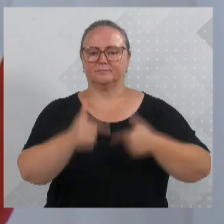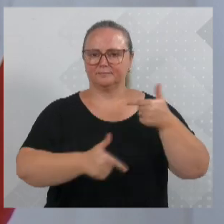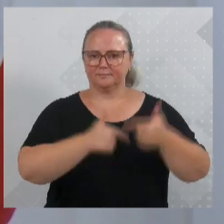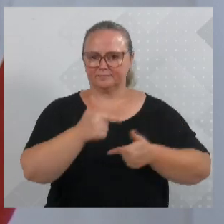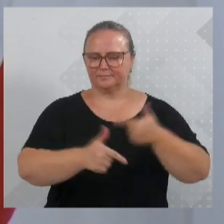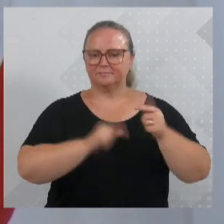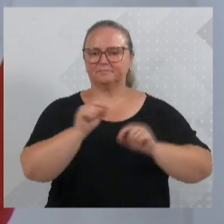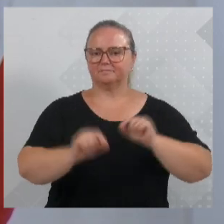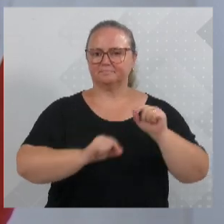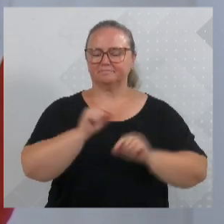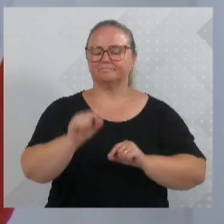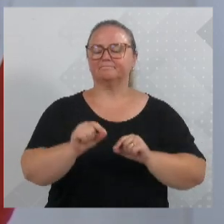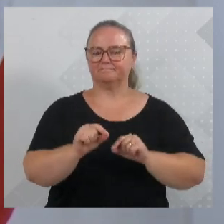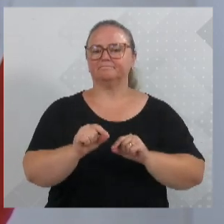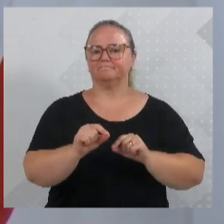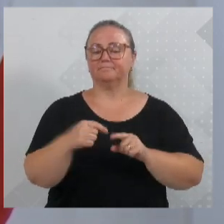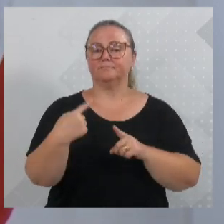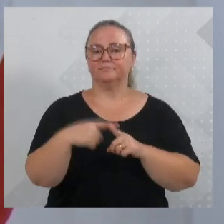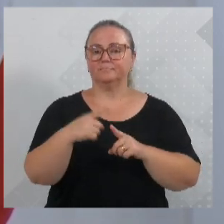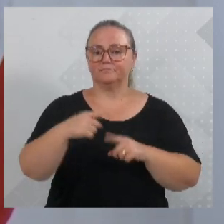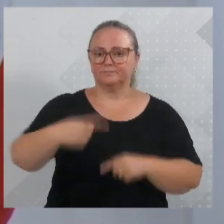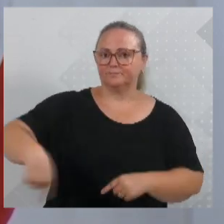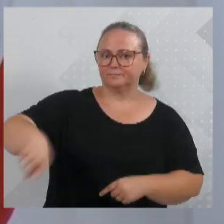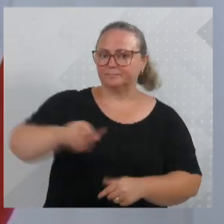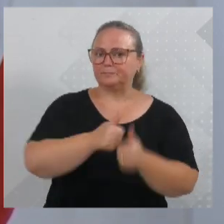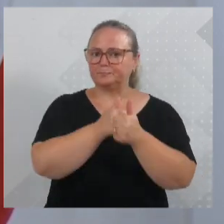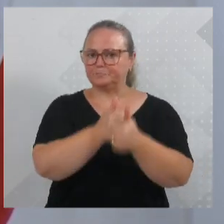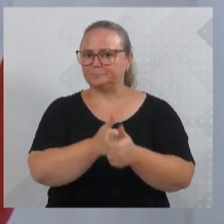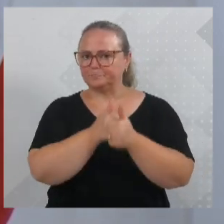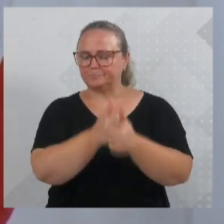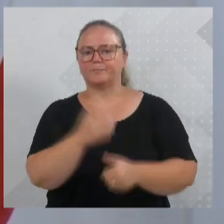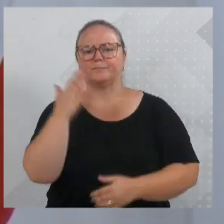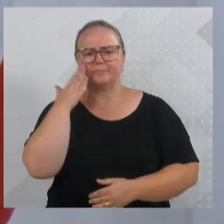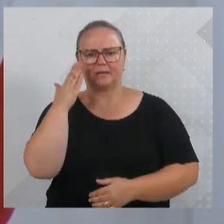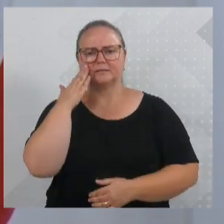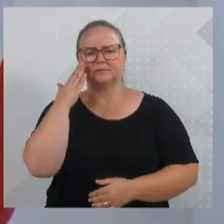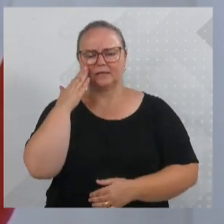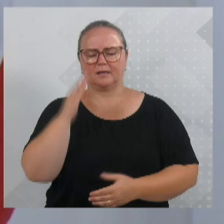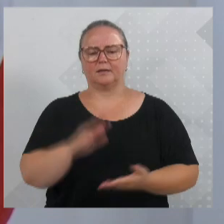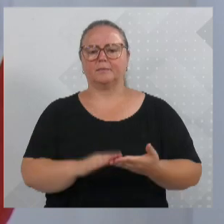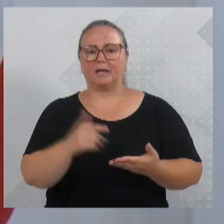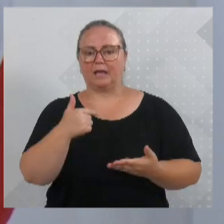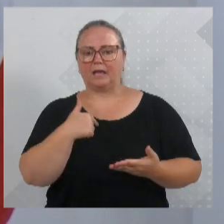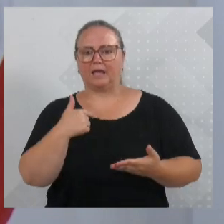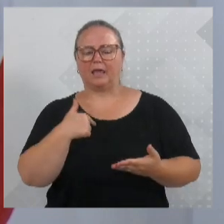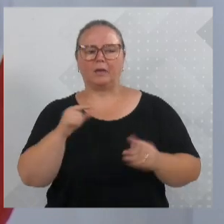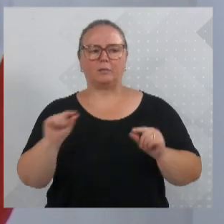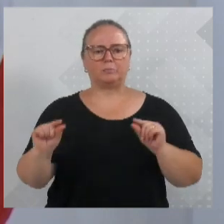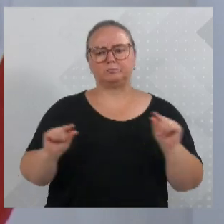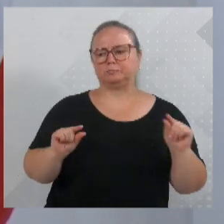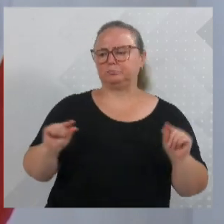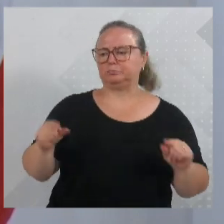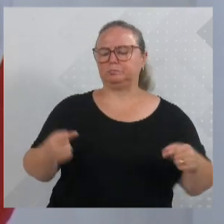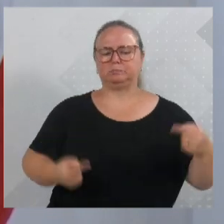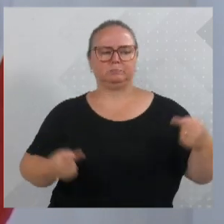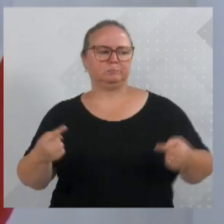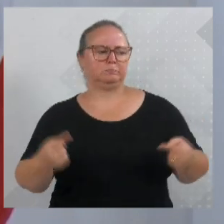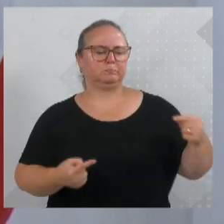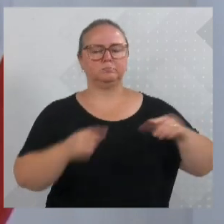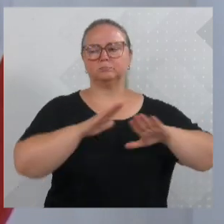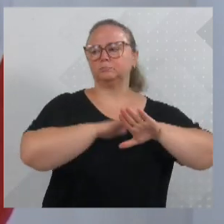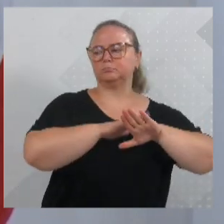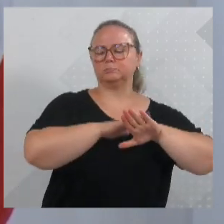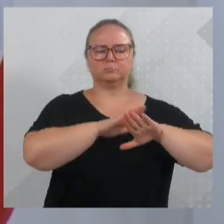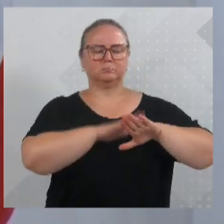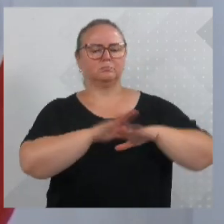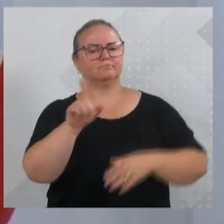resultados, porque aqueles que me acompanham sabem que eu fiz nisso. Eu não fico aqui em divididas, em discussões muito ideológicas e